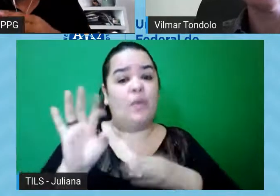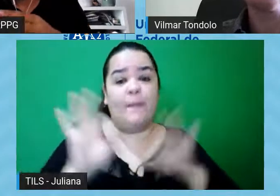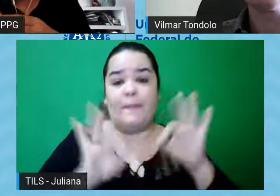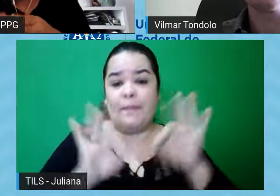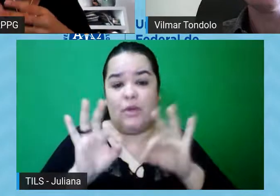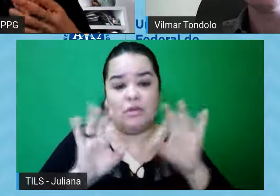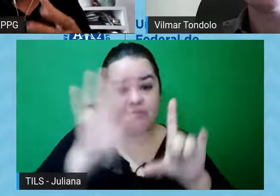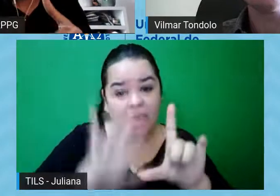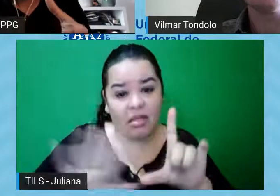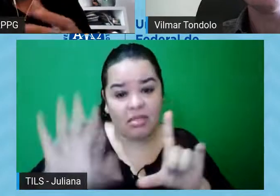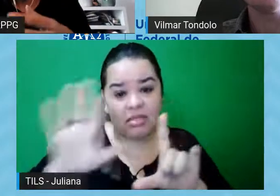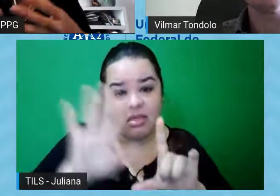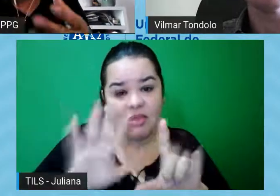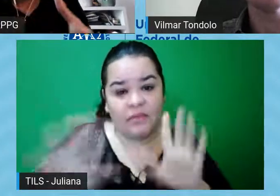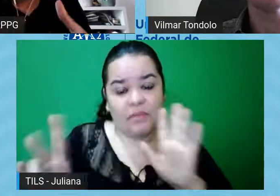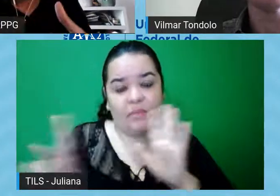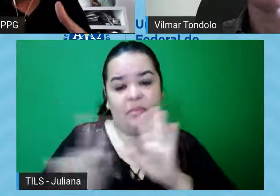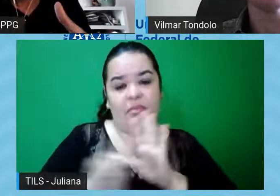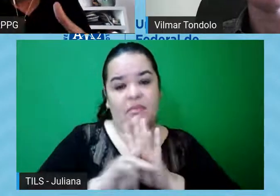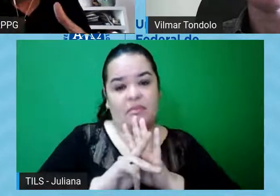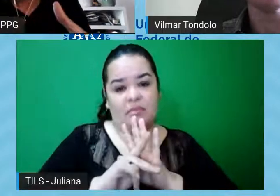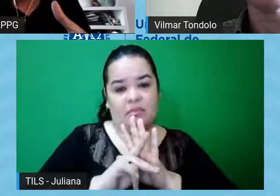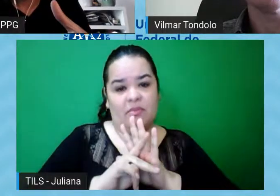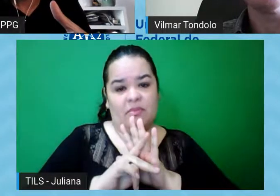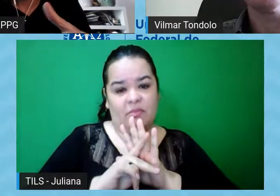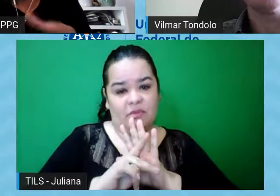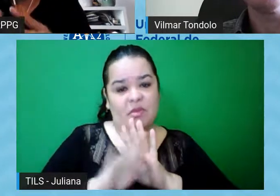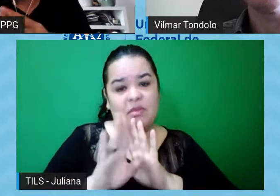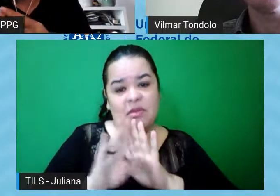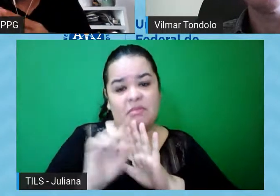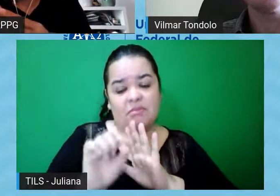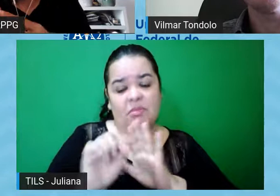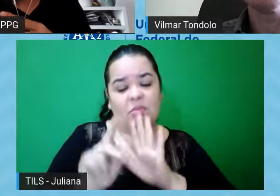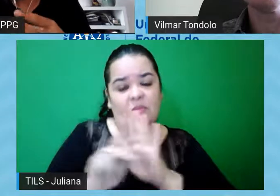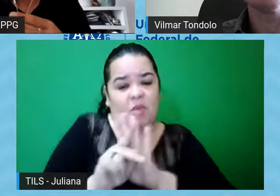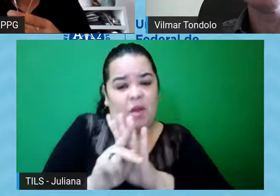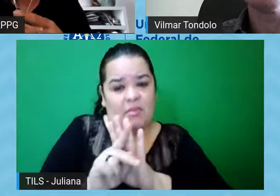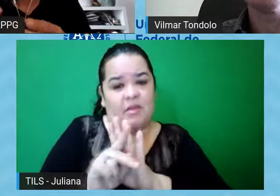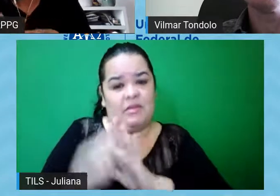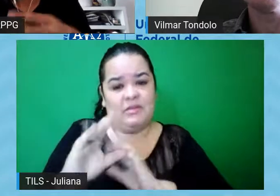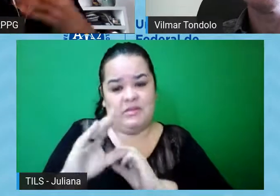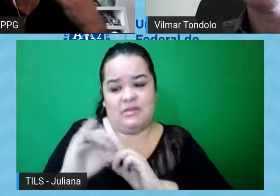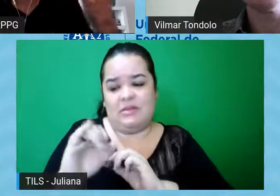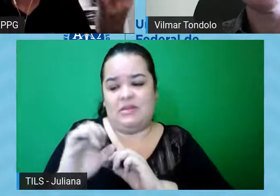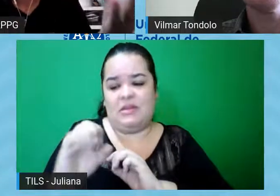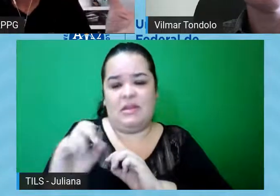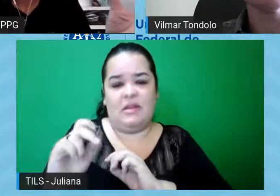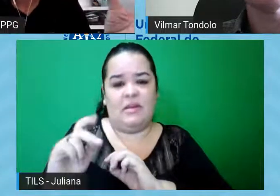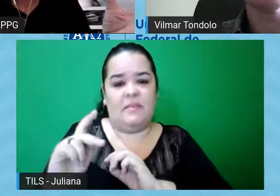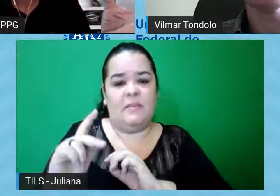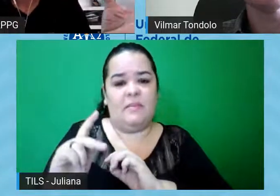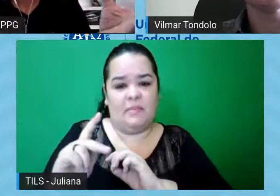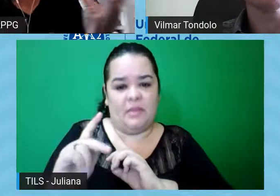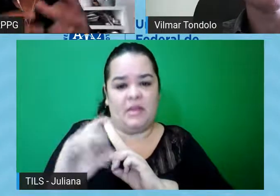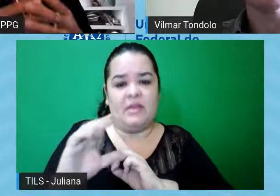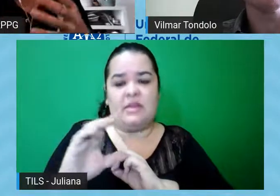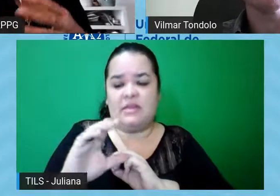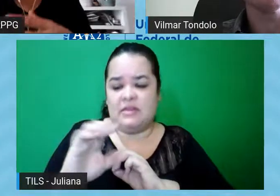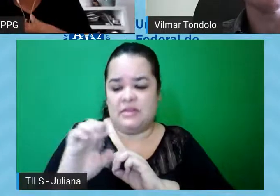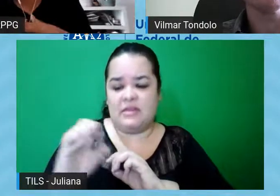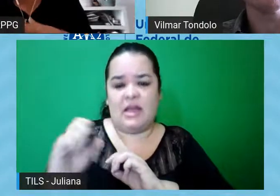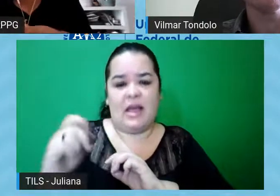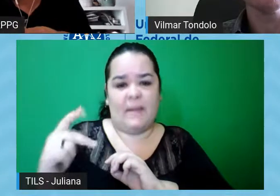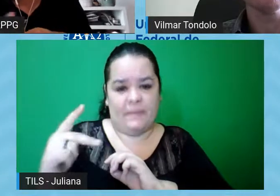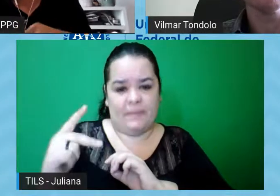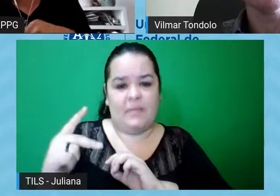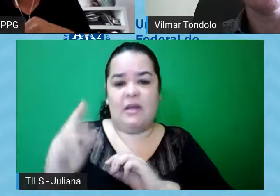em toda ela ela deve acontecer dentro da plataforma, então, não há documentos que pesquisadores devem fornecer para o comitê por